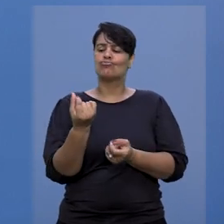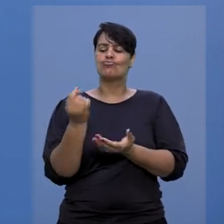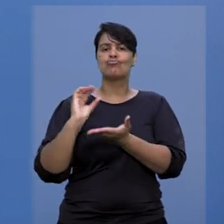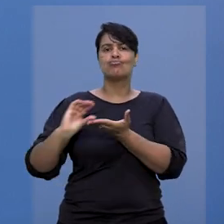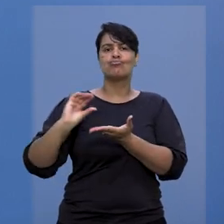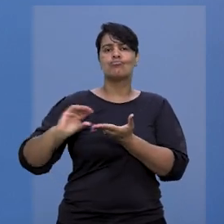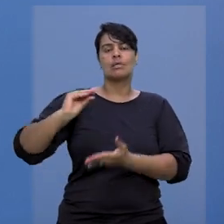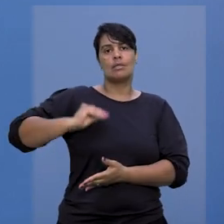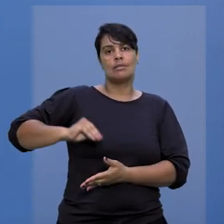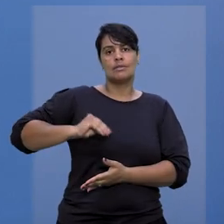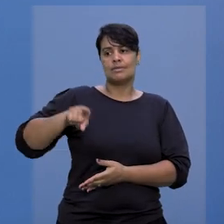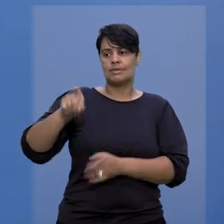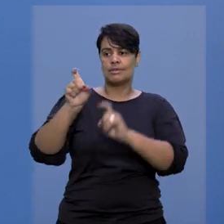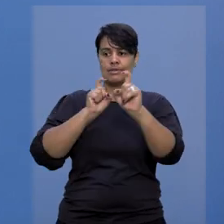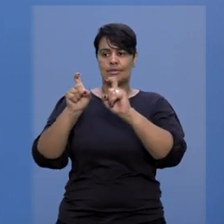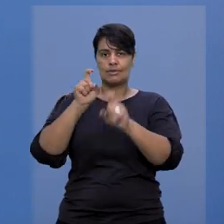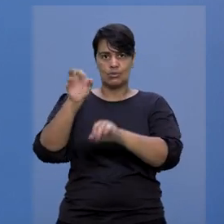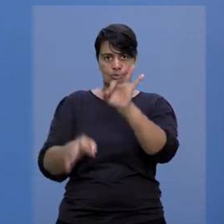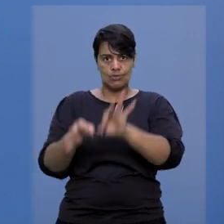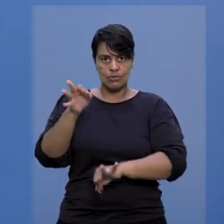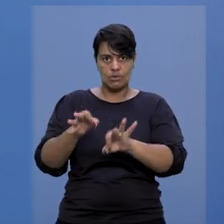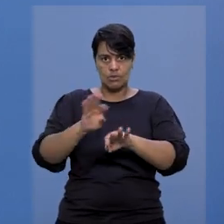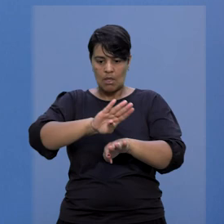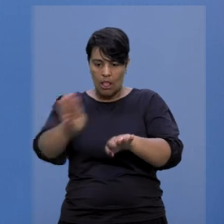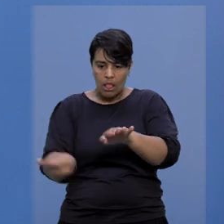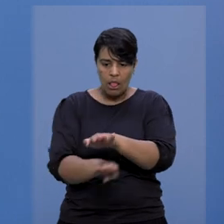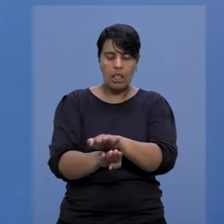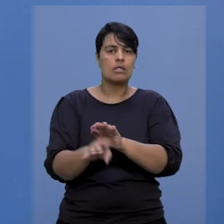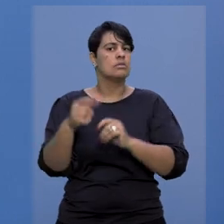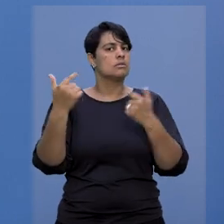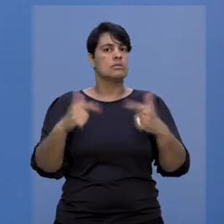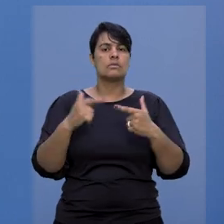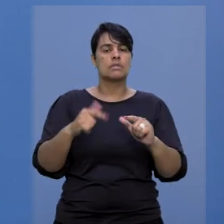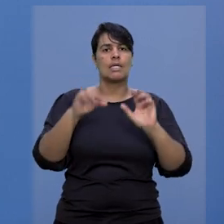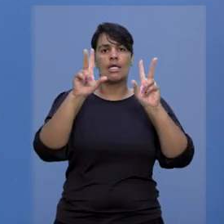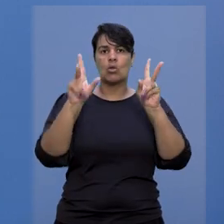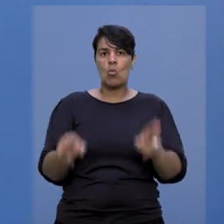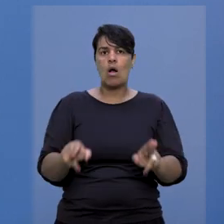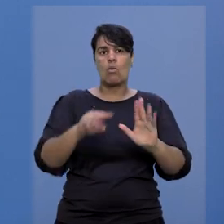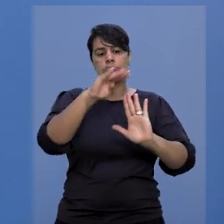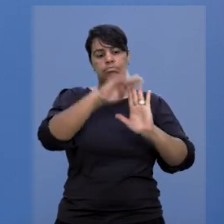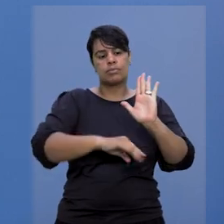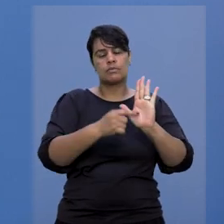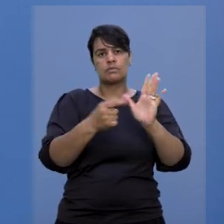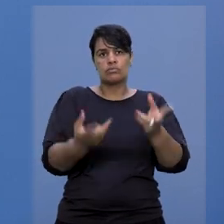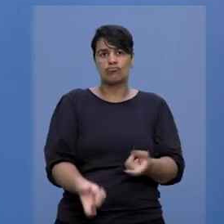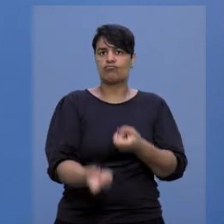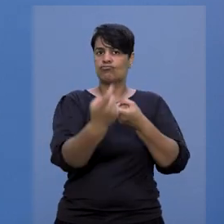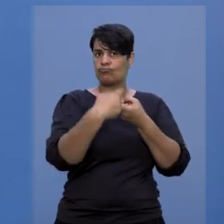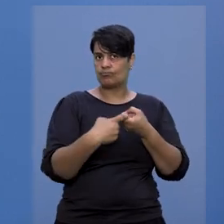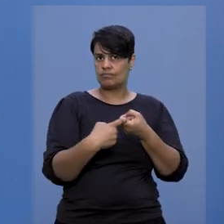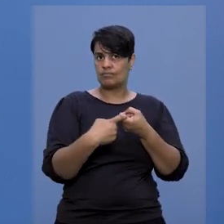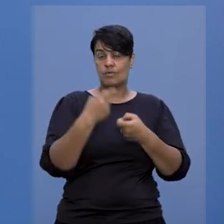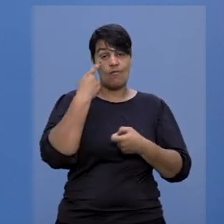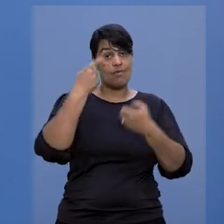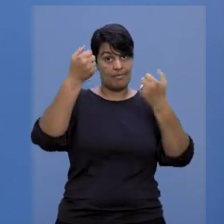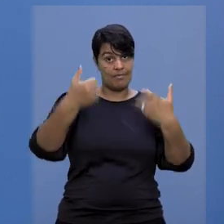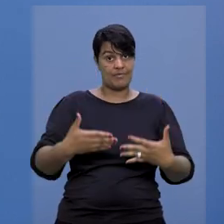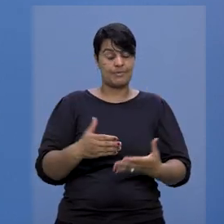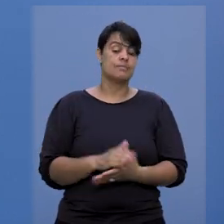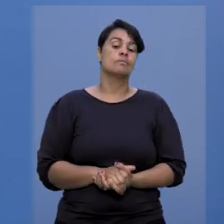do administrador judicial não está sujeita à forma de pagamento proposta pelo plano de recuperação.